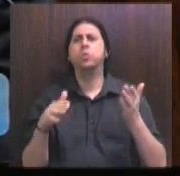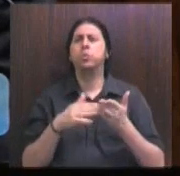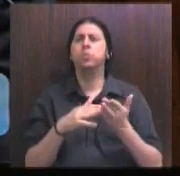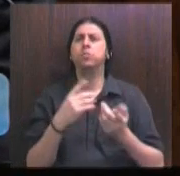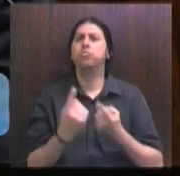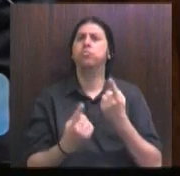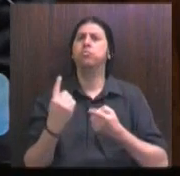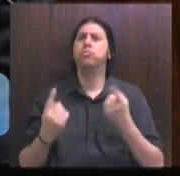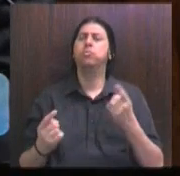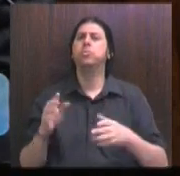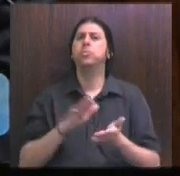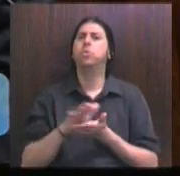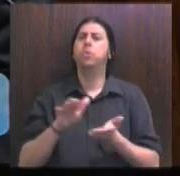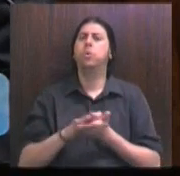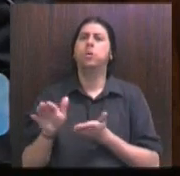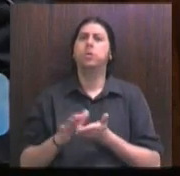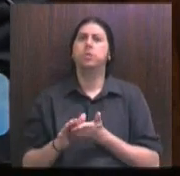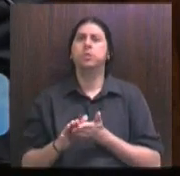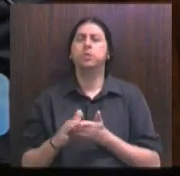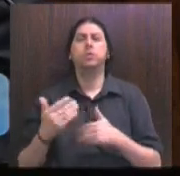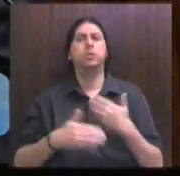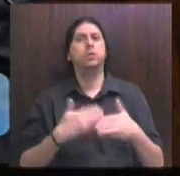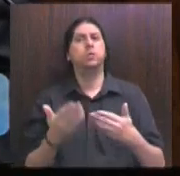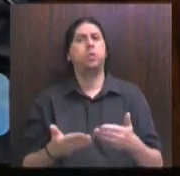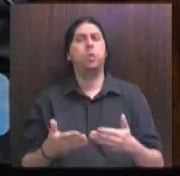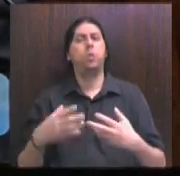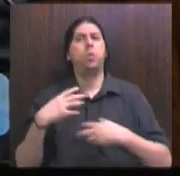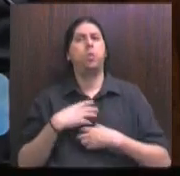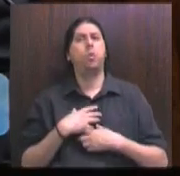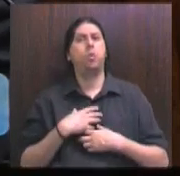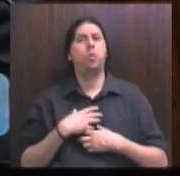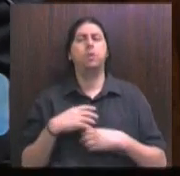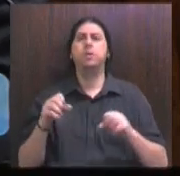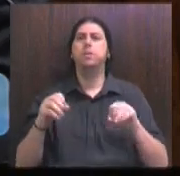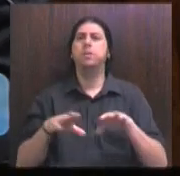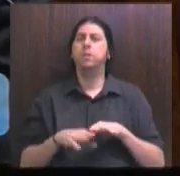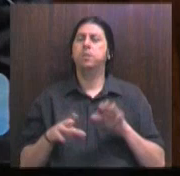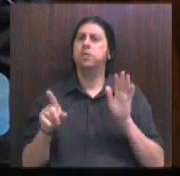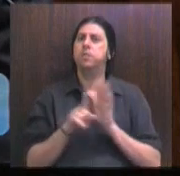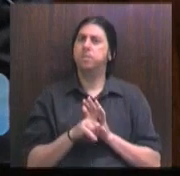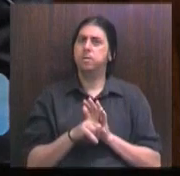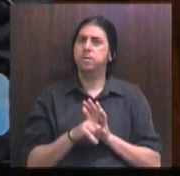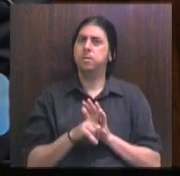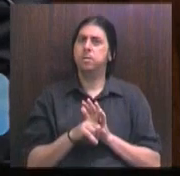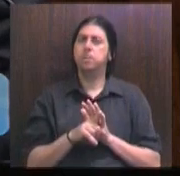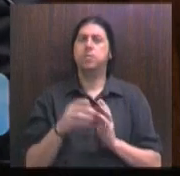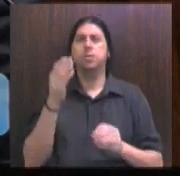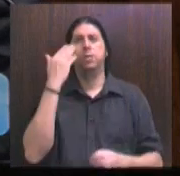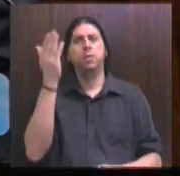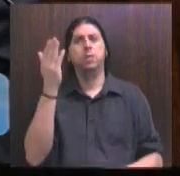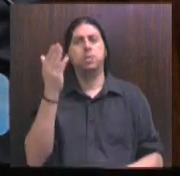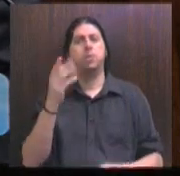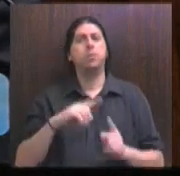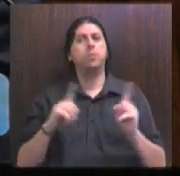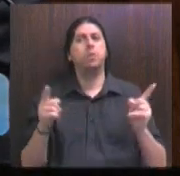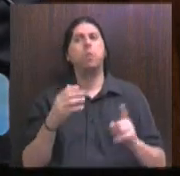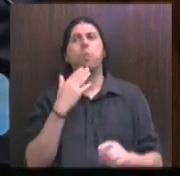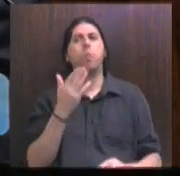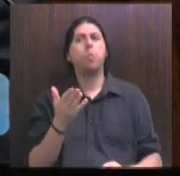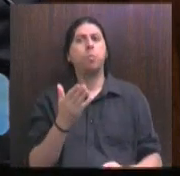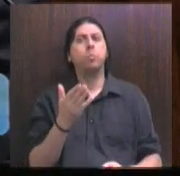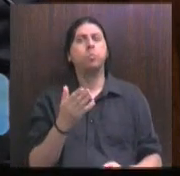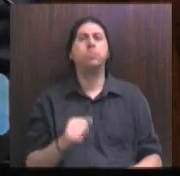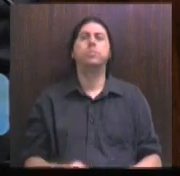produtivo. Então, é nesse sentido que a Assembleia Legislativa agradece, mas solicita.